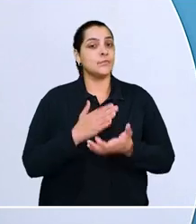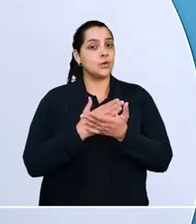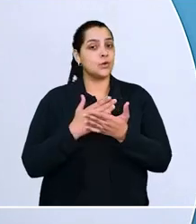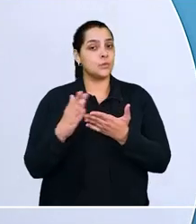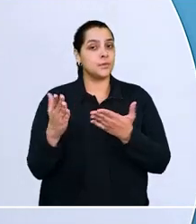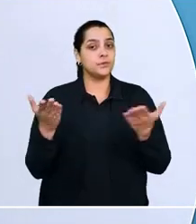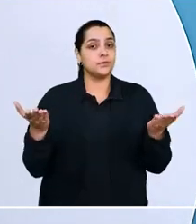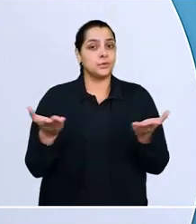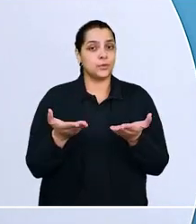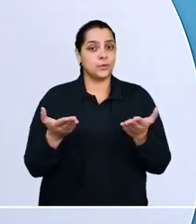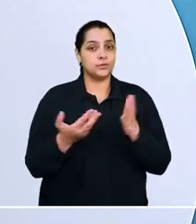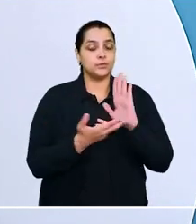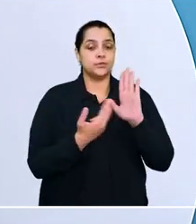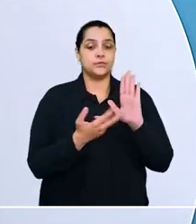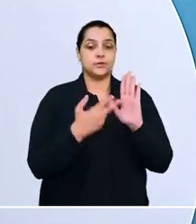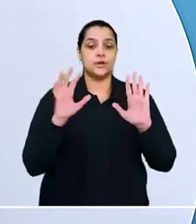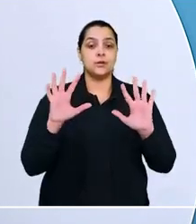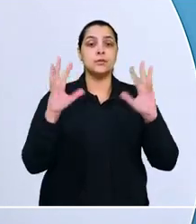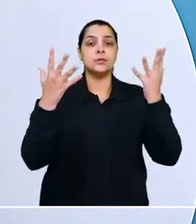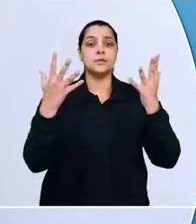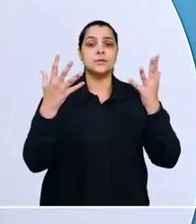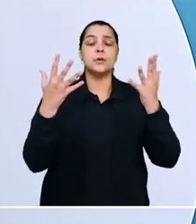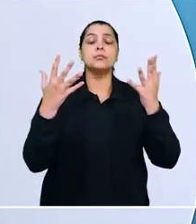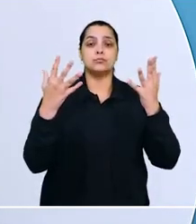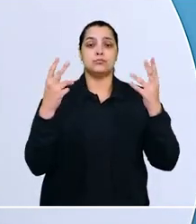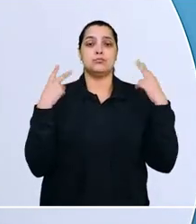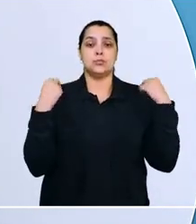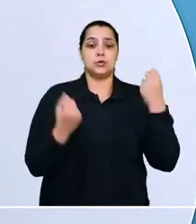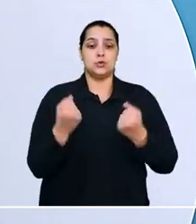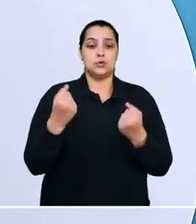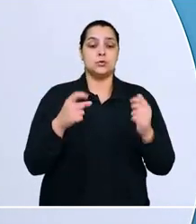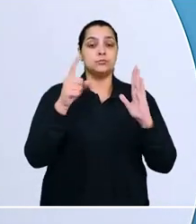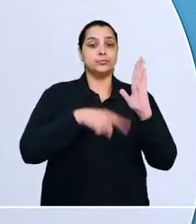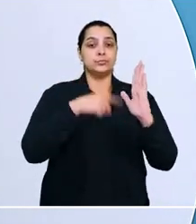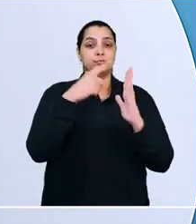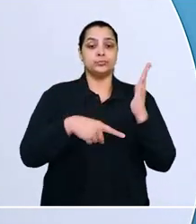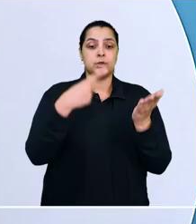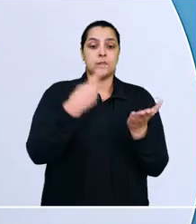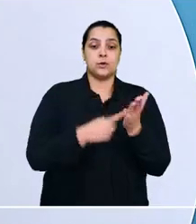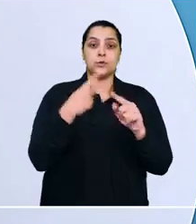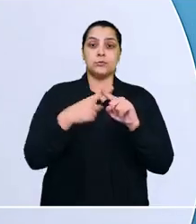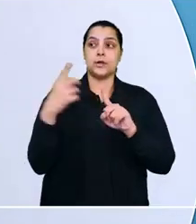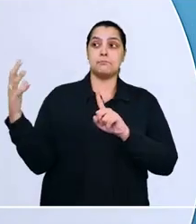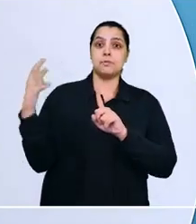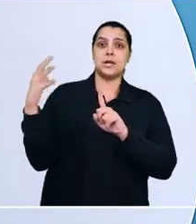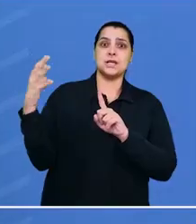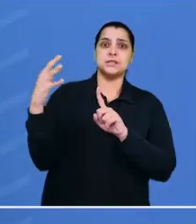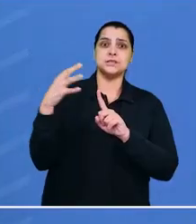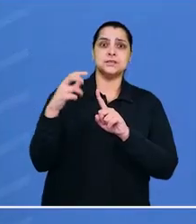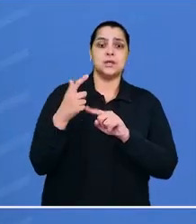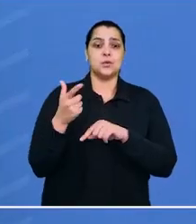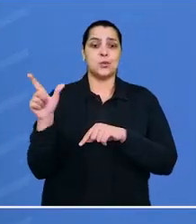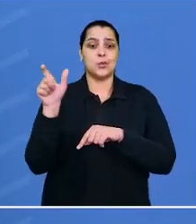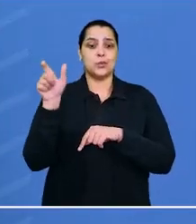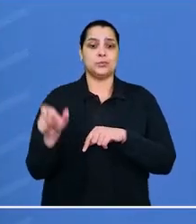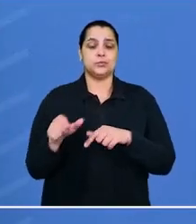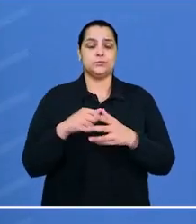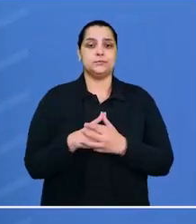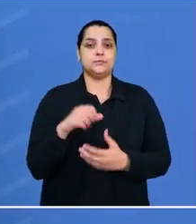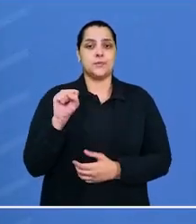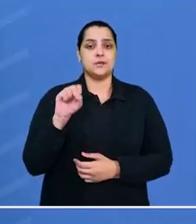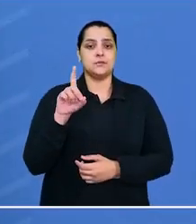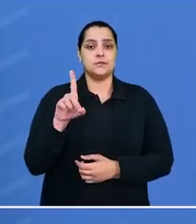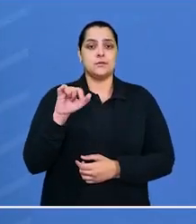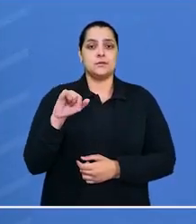A gente começa a edição de hoje com o caso de um motorista que conseguiu anular um acordo assinado sob a pressão da outra parte. A sessão 2